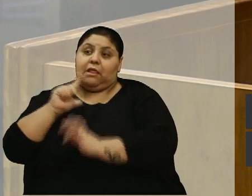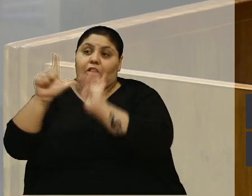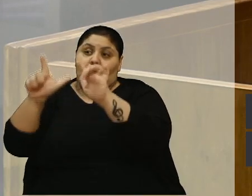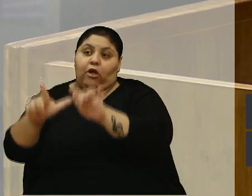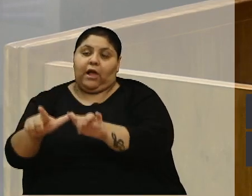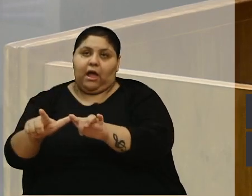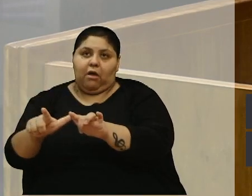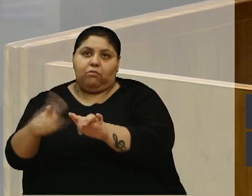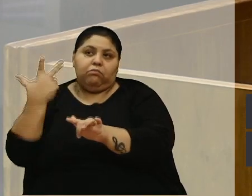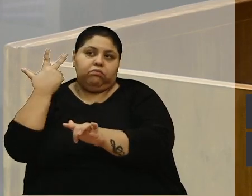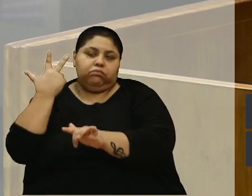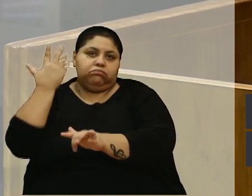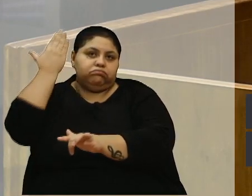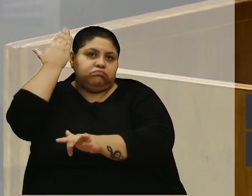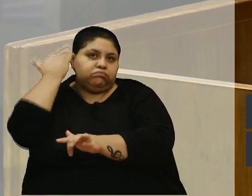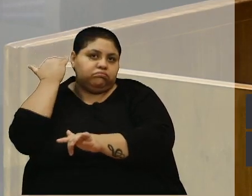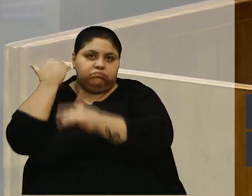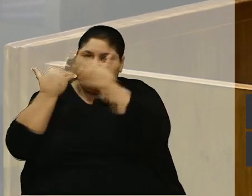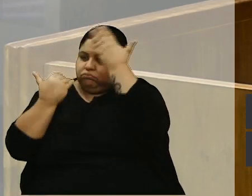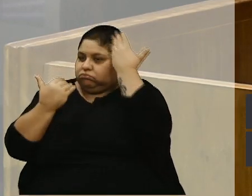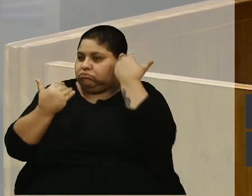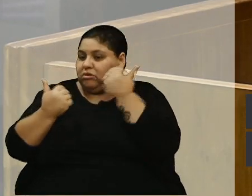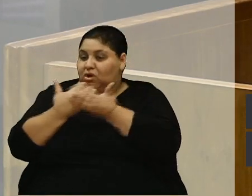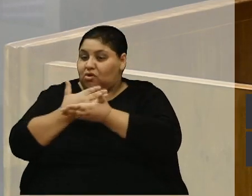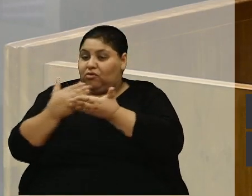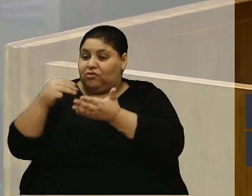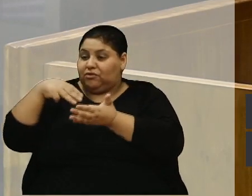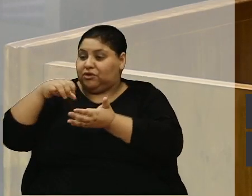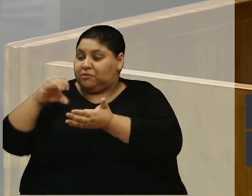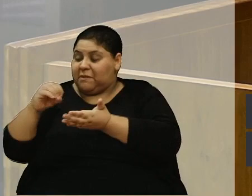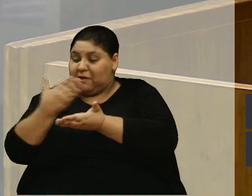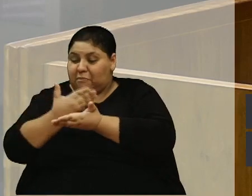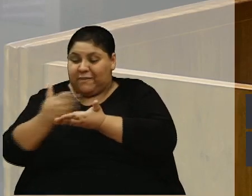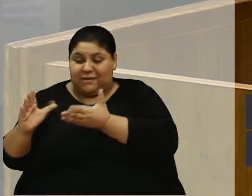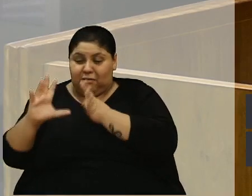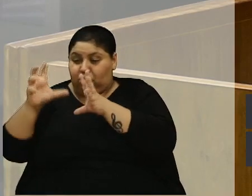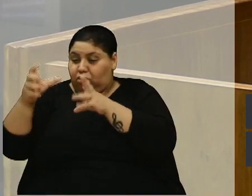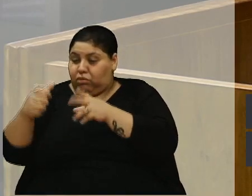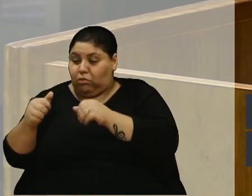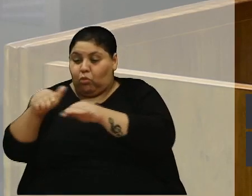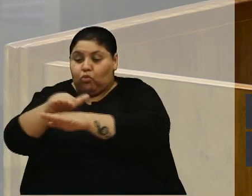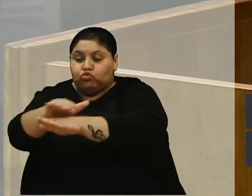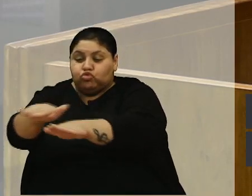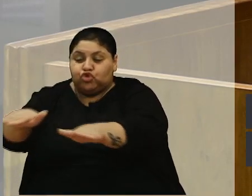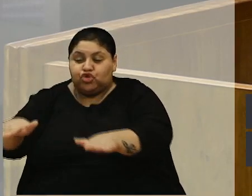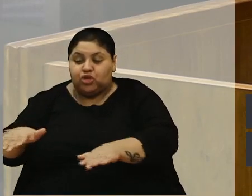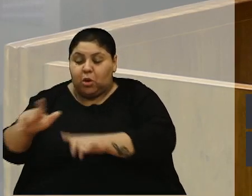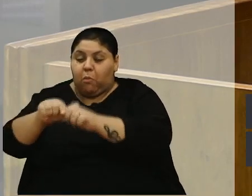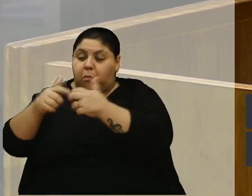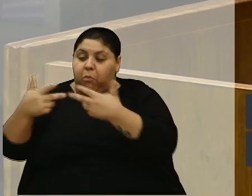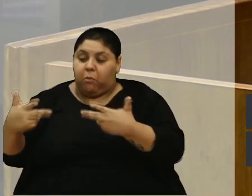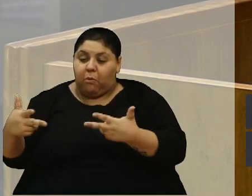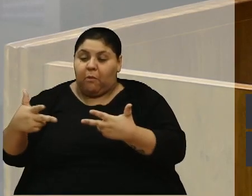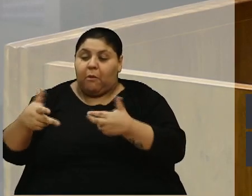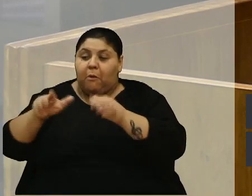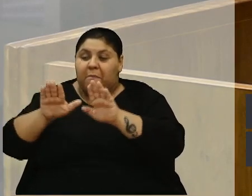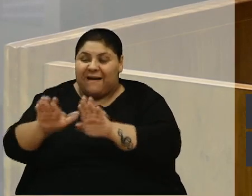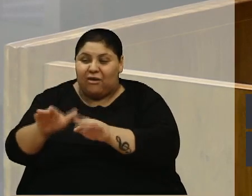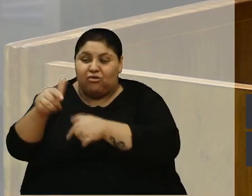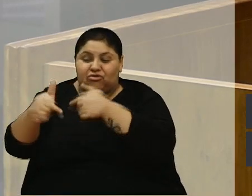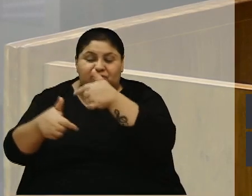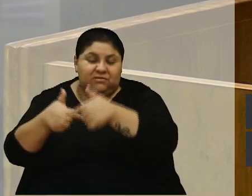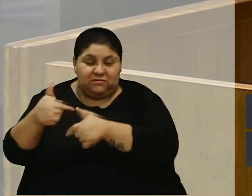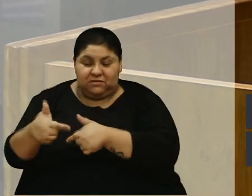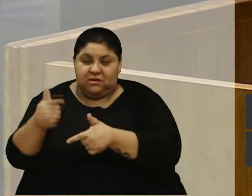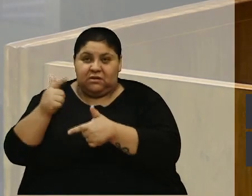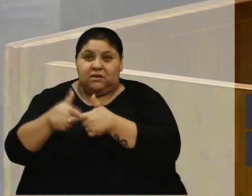Ali no início de maio, ela perdeu todo o assoalho, vários móveis. Ela teve que parar de trabalhar, porque ela